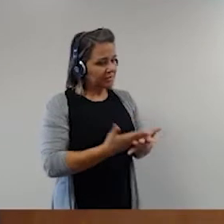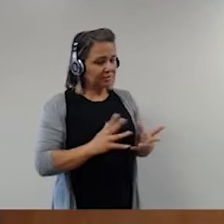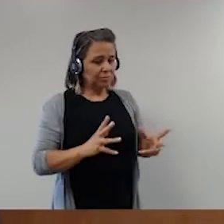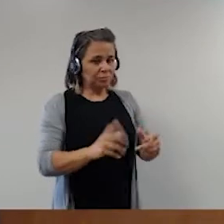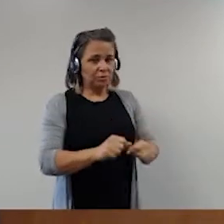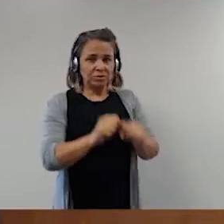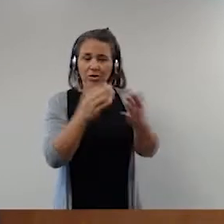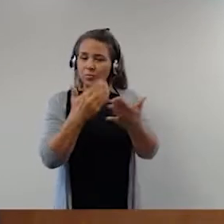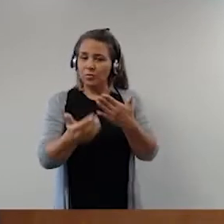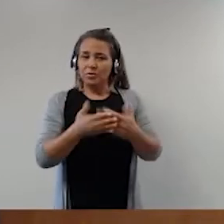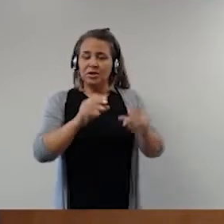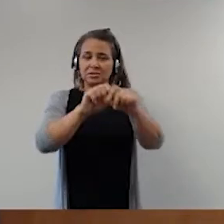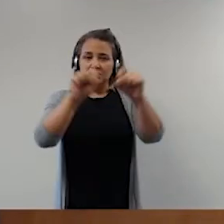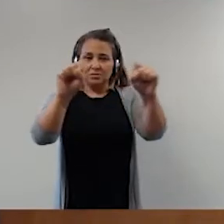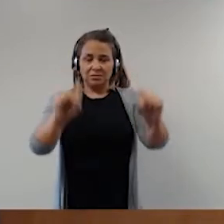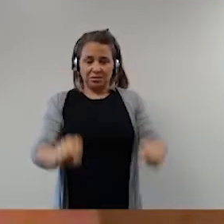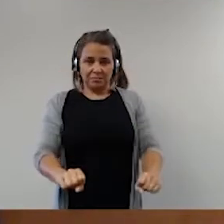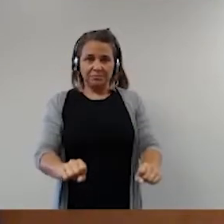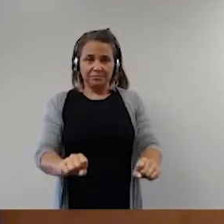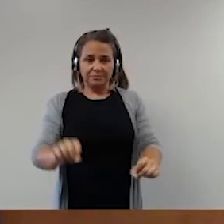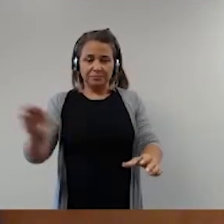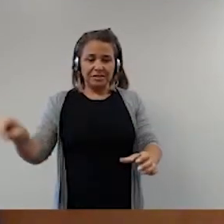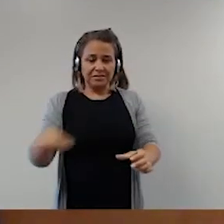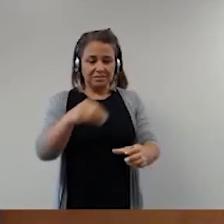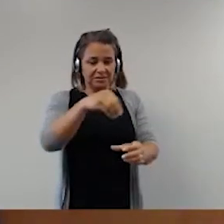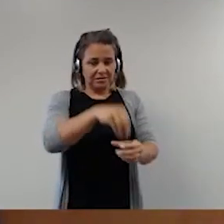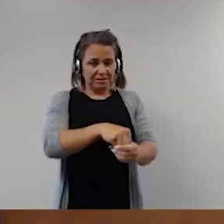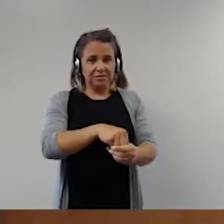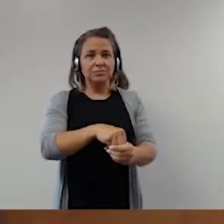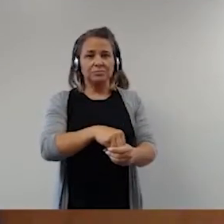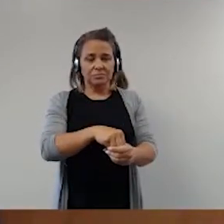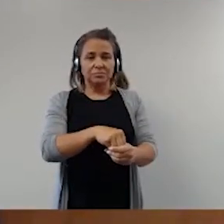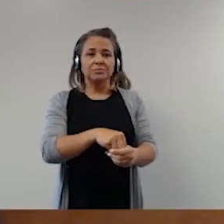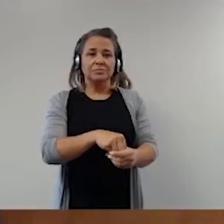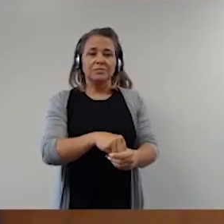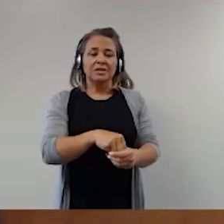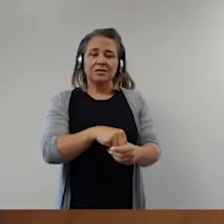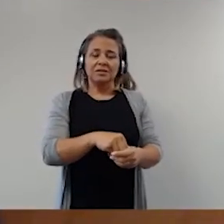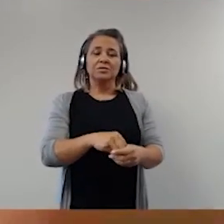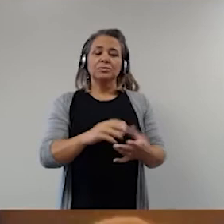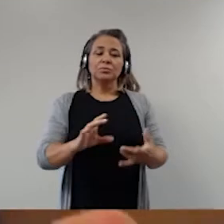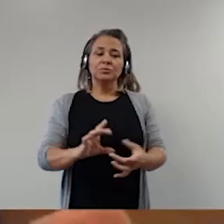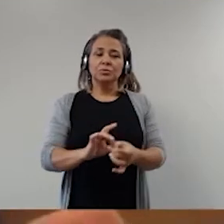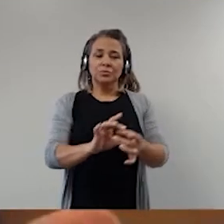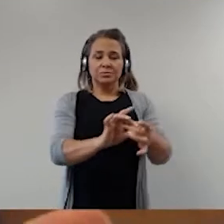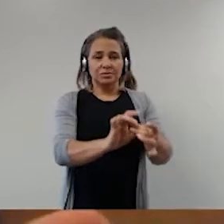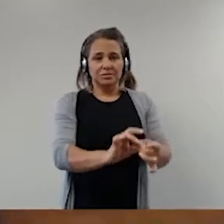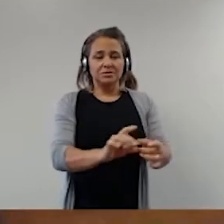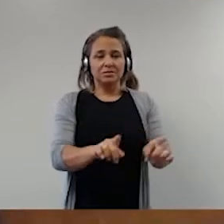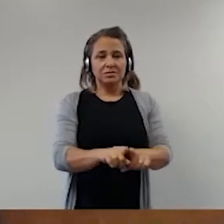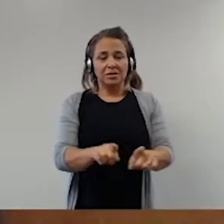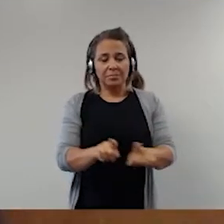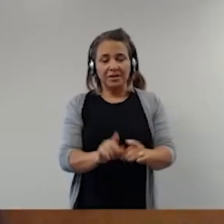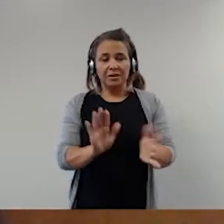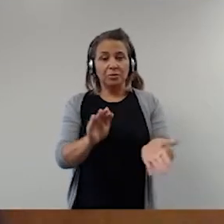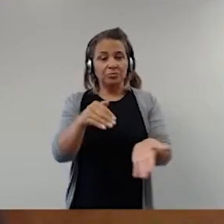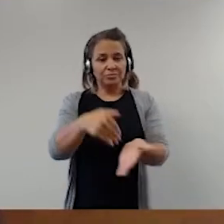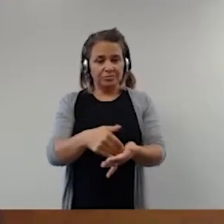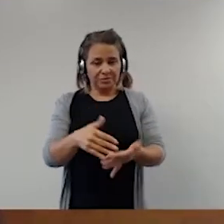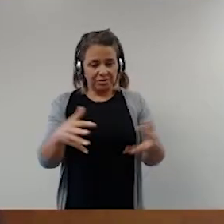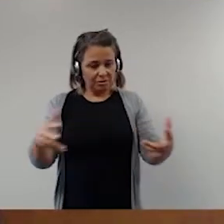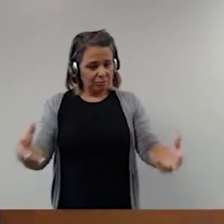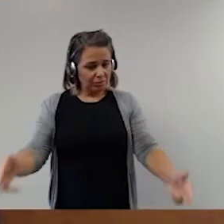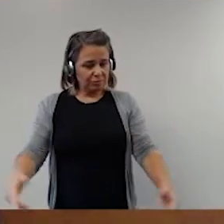qualquer dispositivo inserido nesse contexto sistemático e também no seu sentido finalístico.